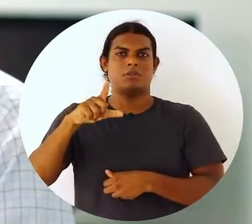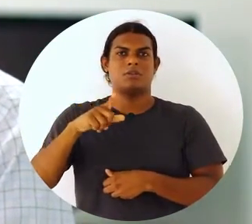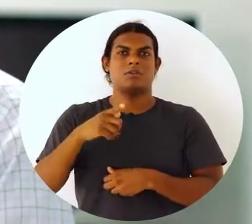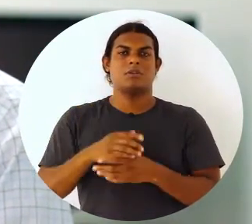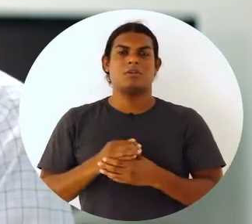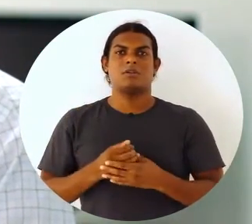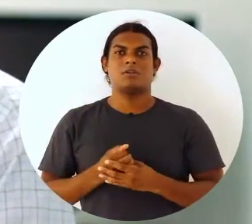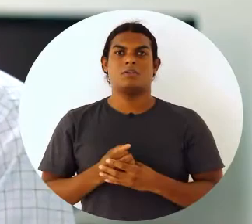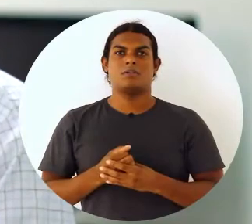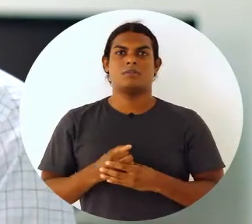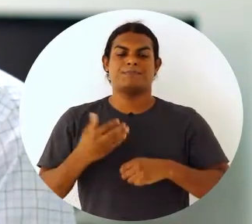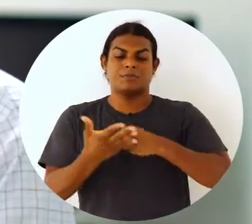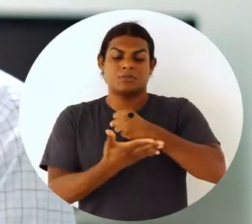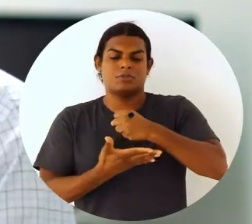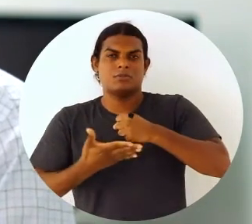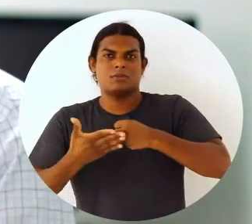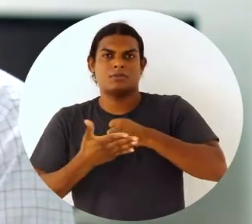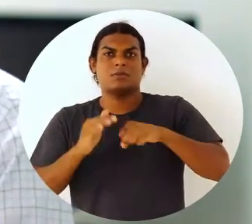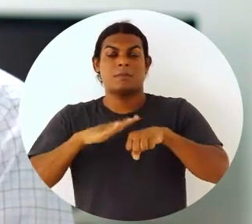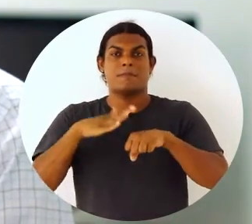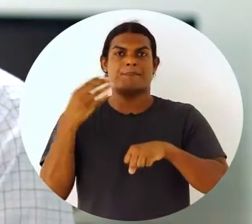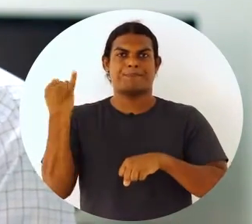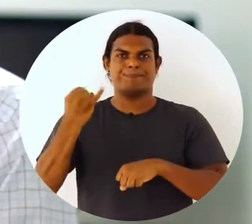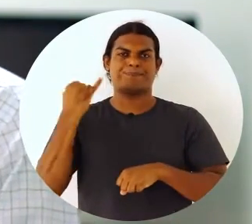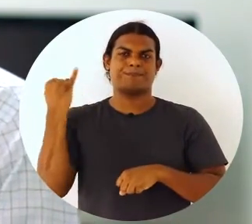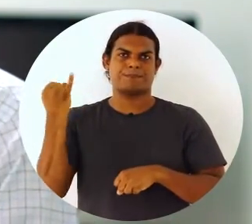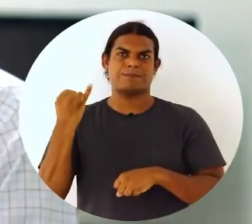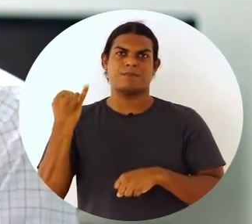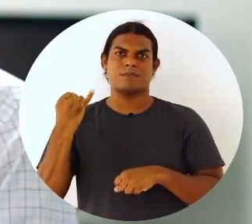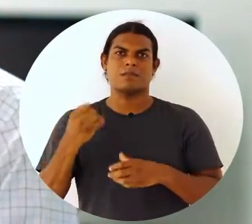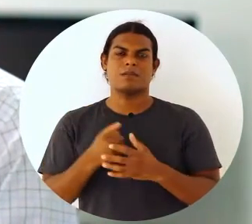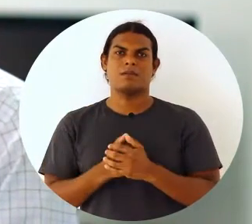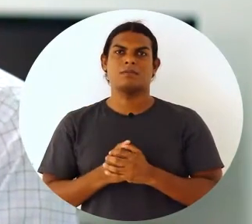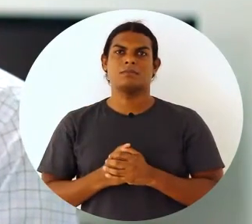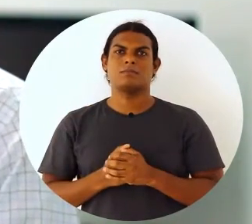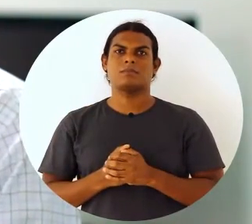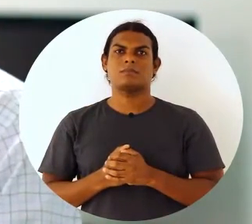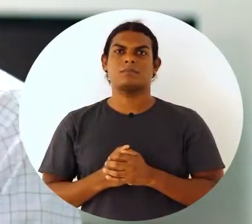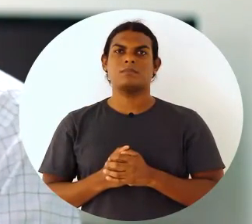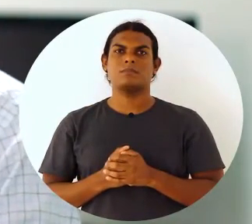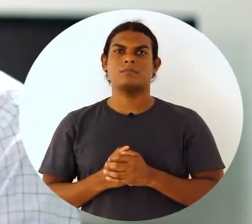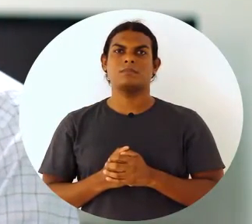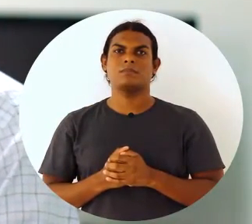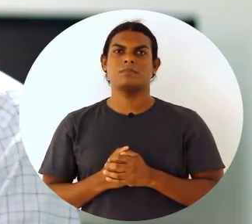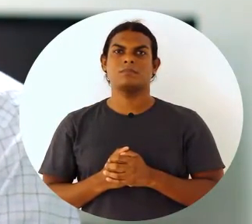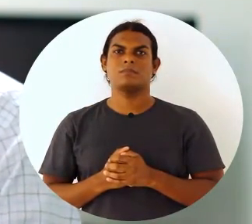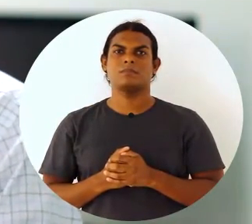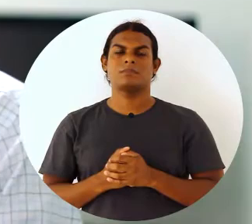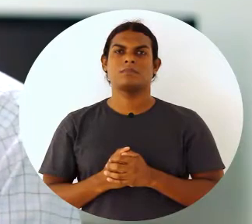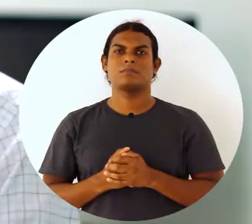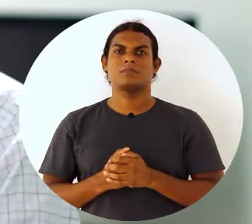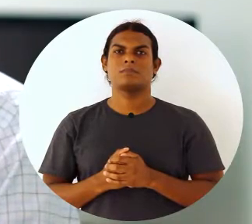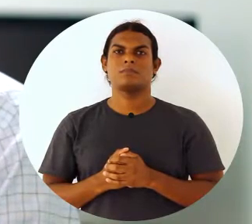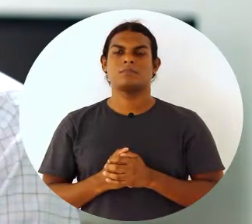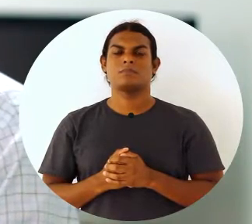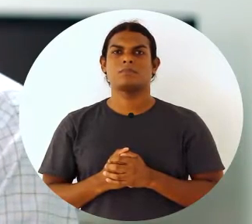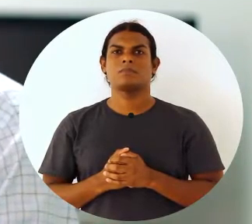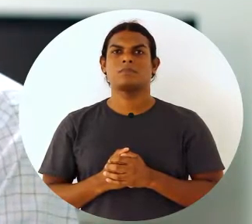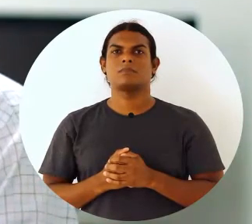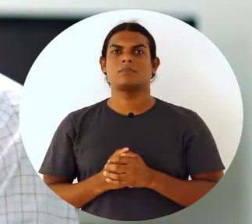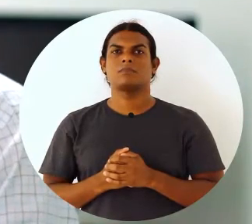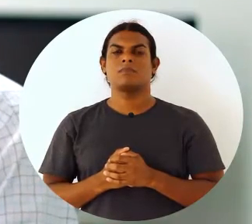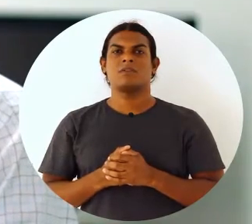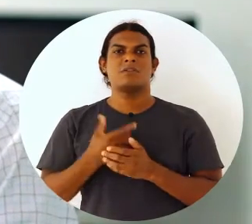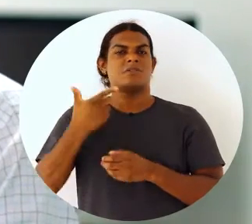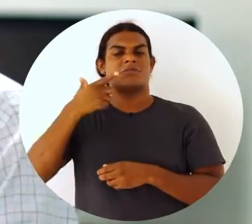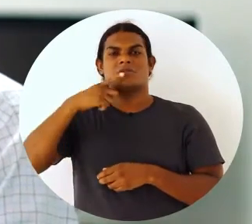necessidades mais elevadas. O indivíduo não vai ter motivos para agir para as necessidades mais elevadas se ele